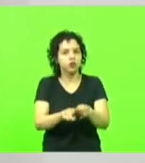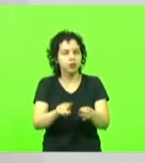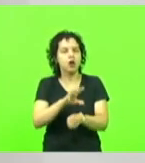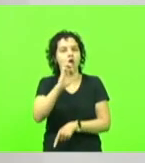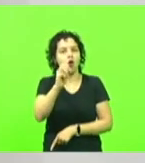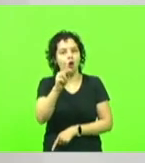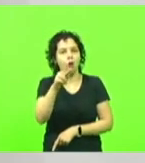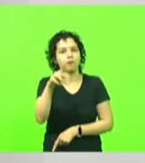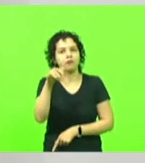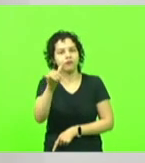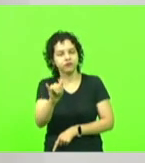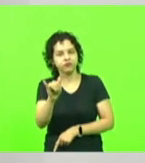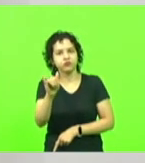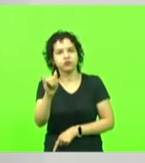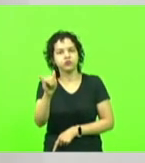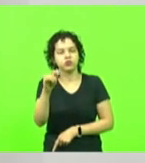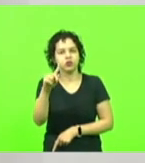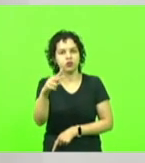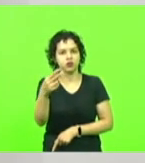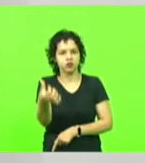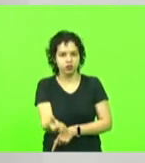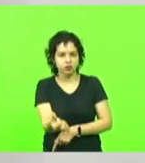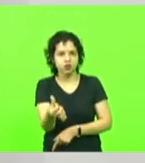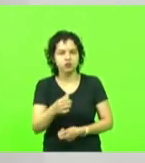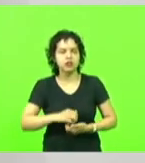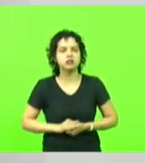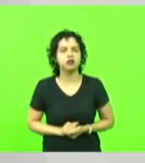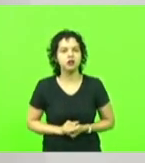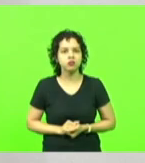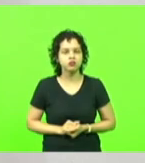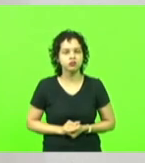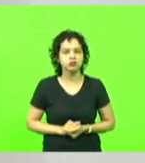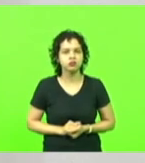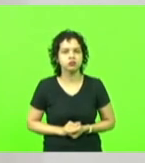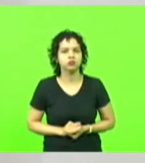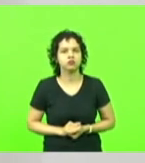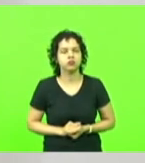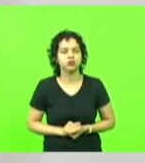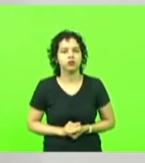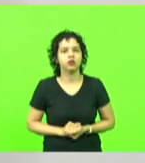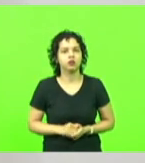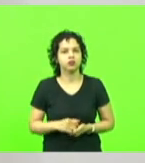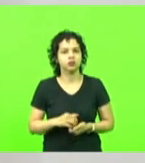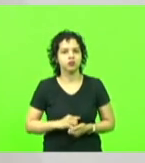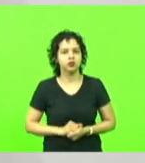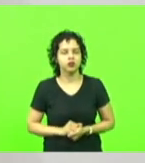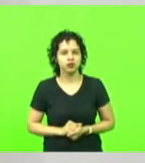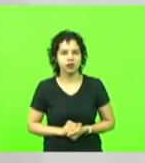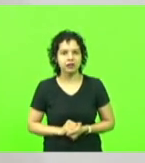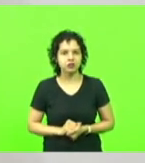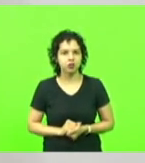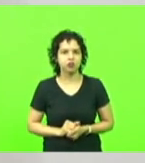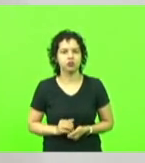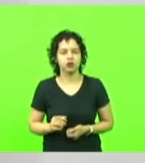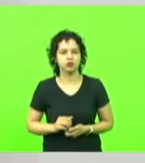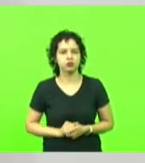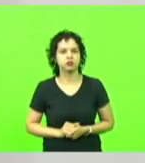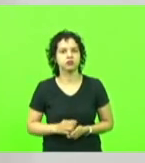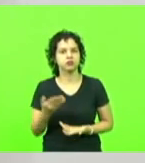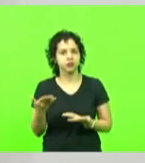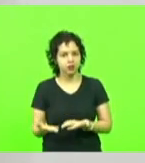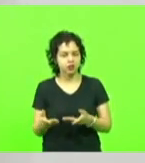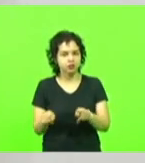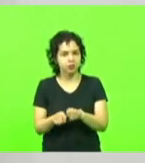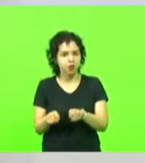anos do mandato desse governo Bolsonaro são marcados por retrocessos na área ambiental e pelo desmonte de organismos de controle. Seu